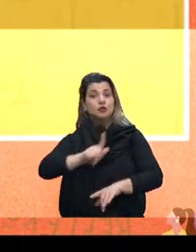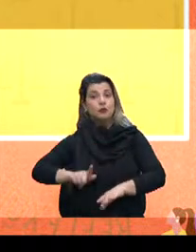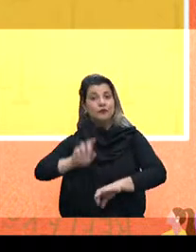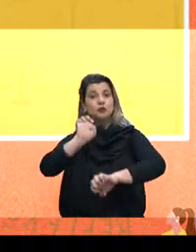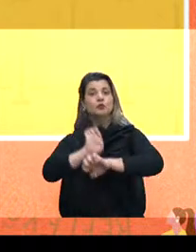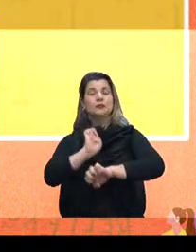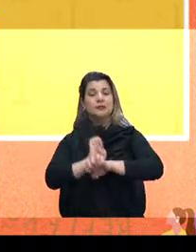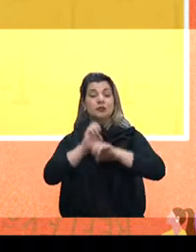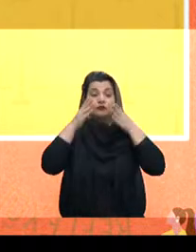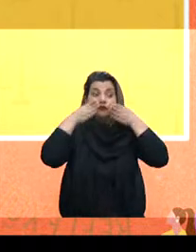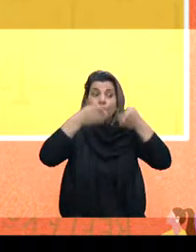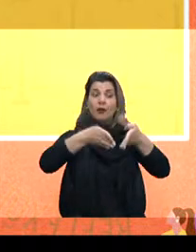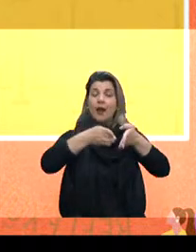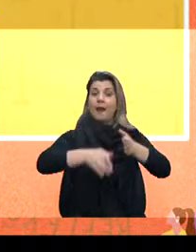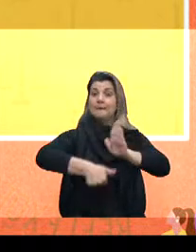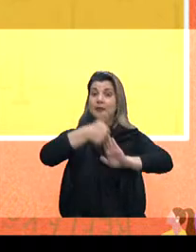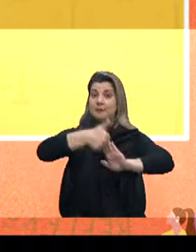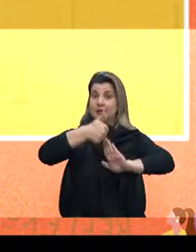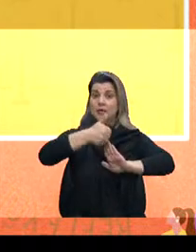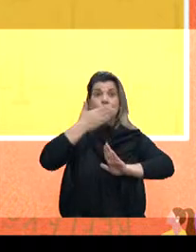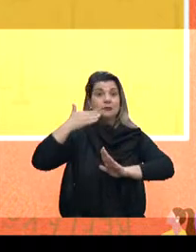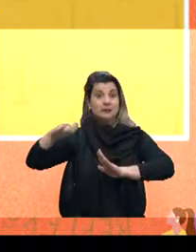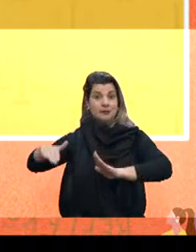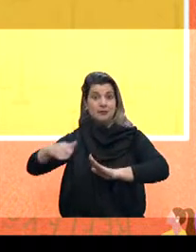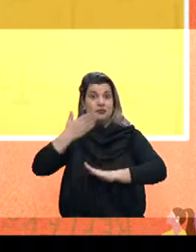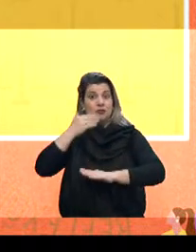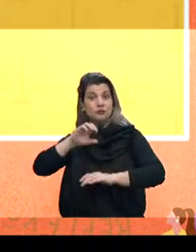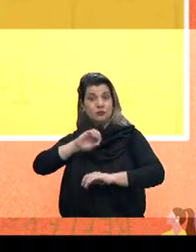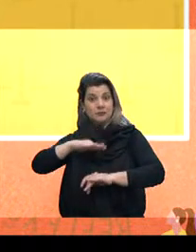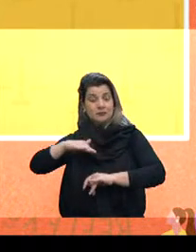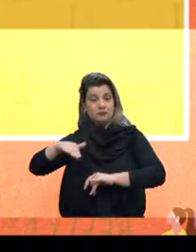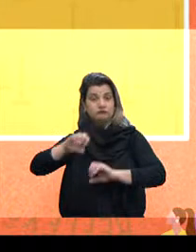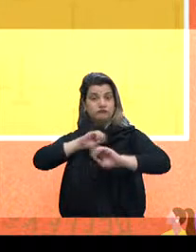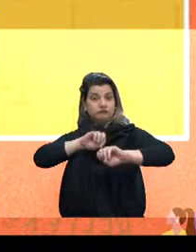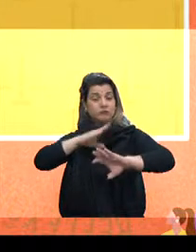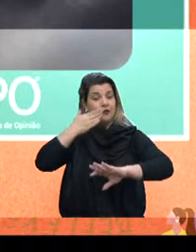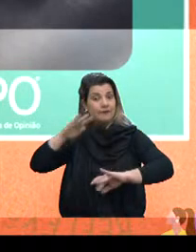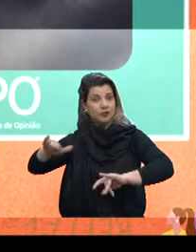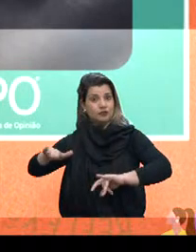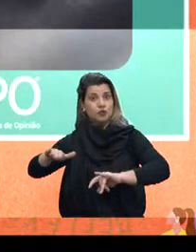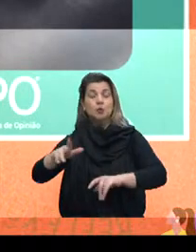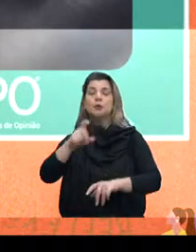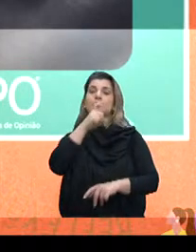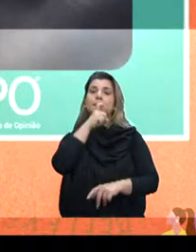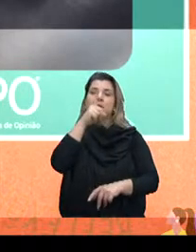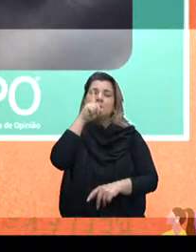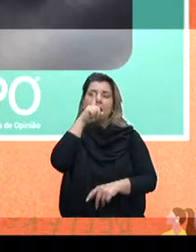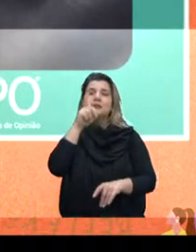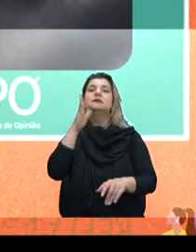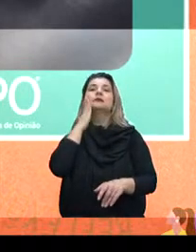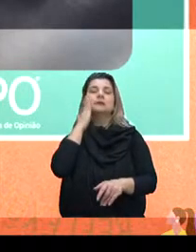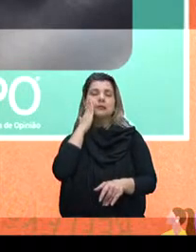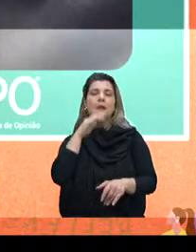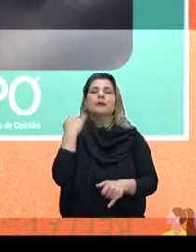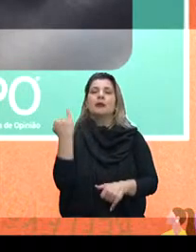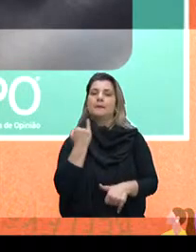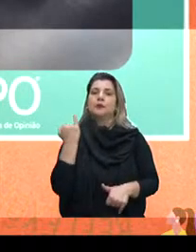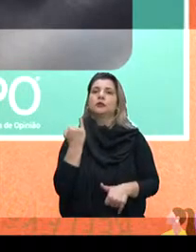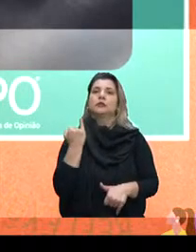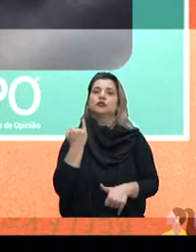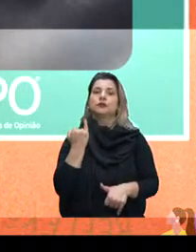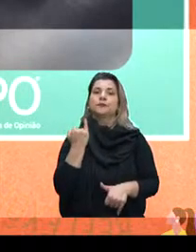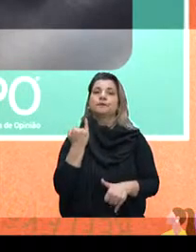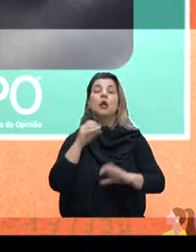primeiro, às crianças de educação infantil, e os pais reconhecem que isso é importante. O